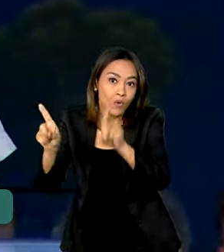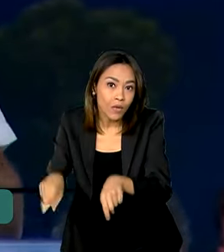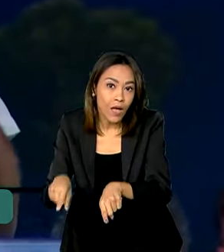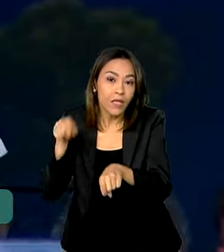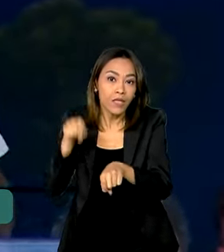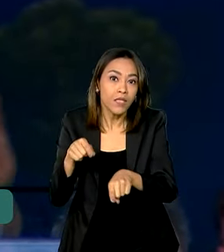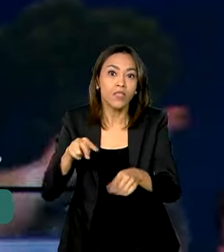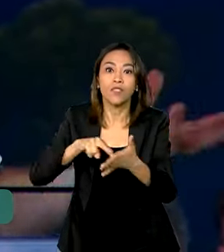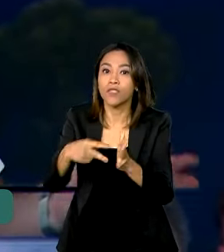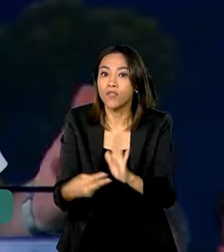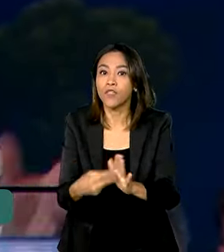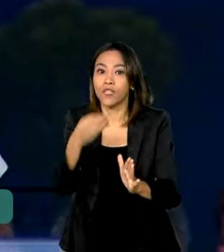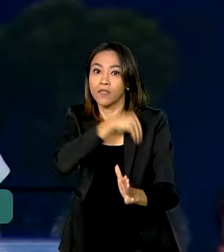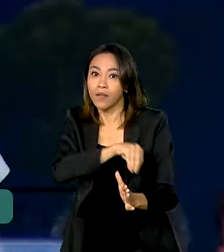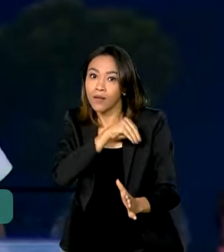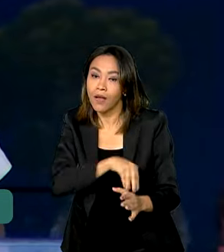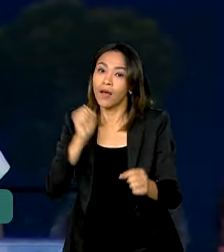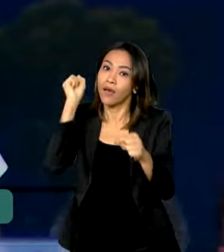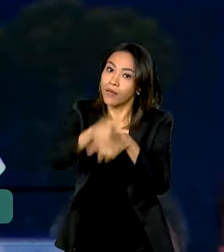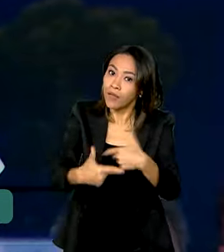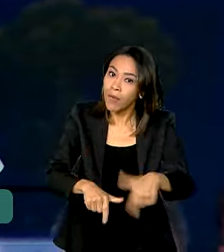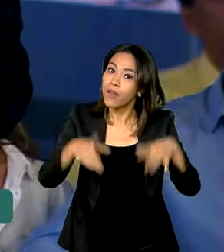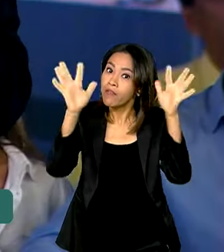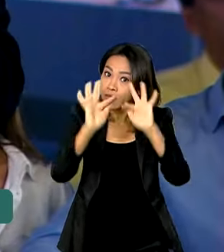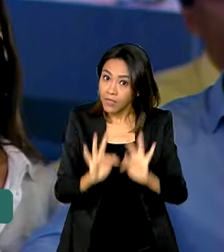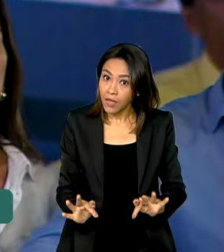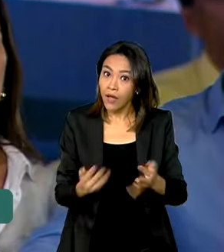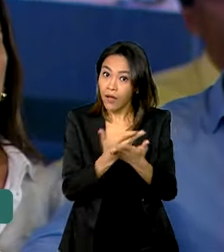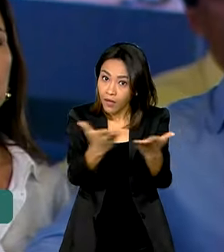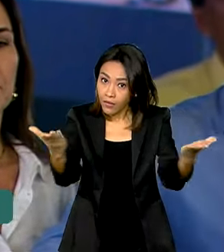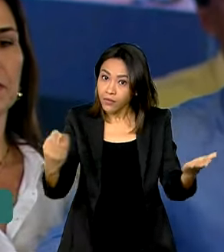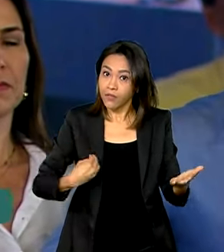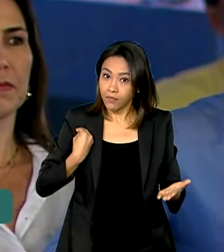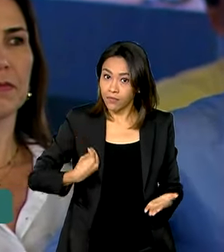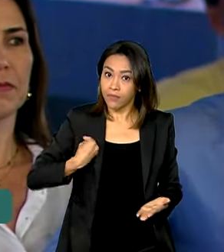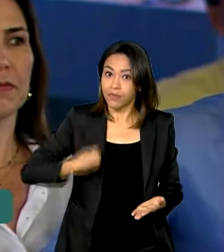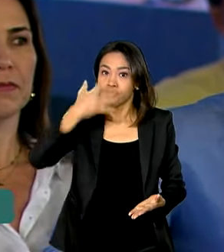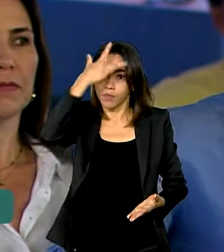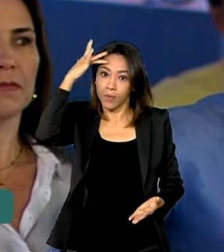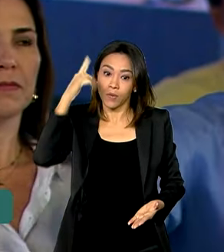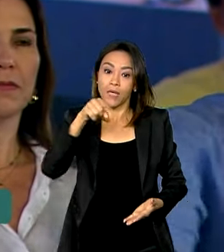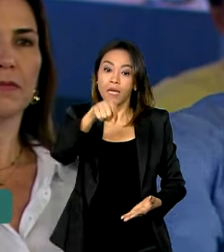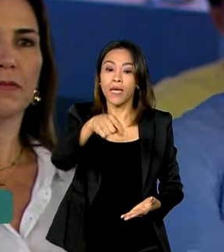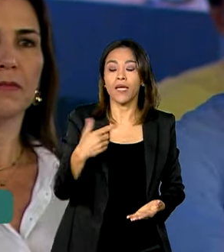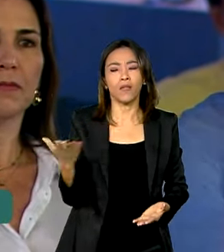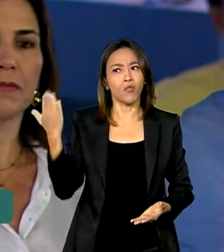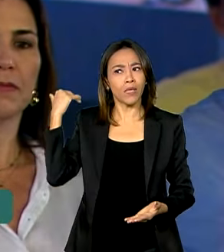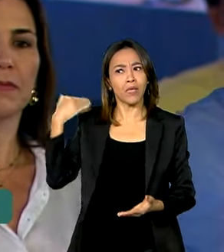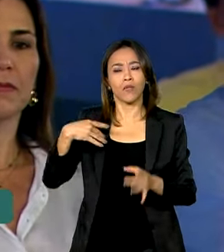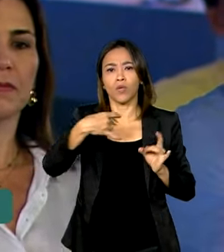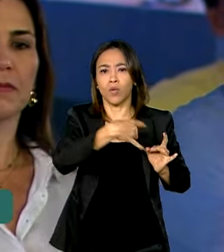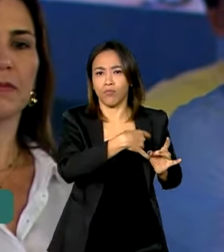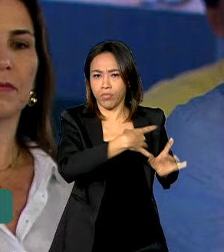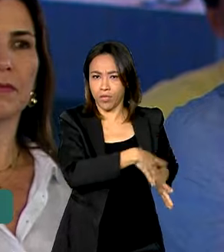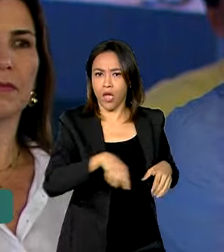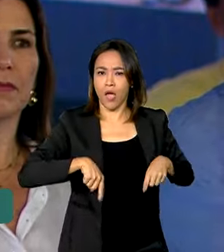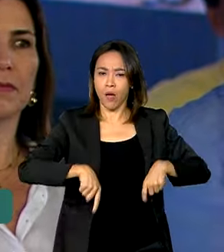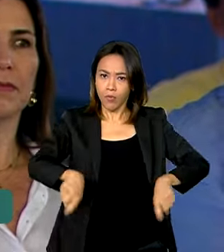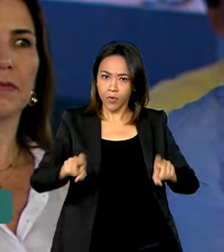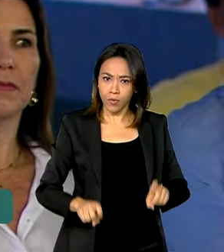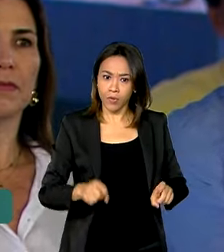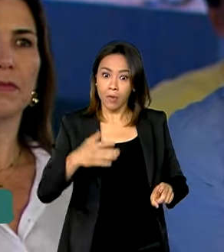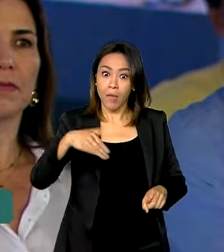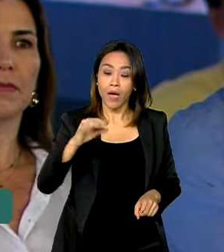emprego, felicidade na vida das pessoas. Quando eu deixei a presidência, a gente tinha 482